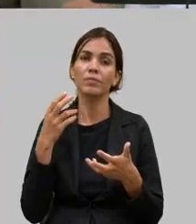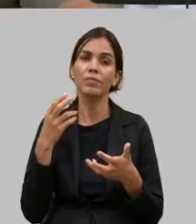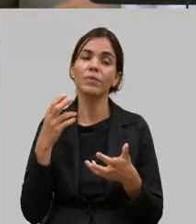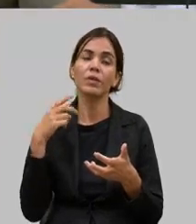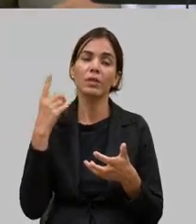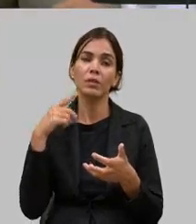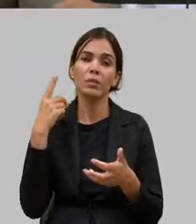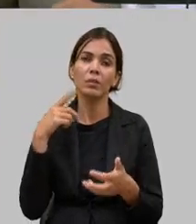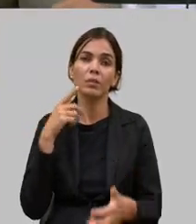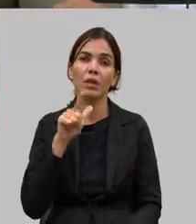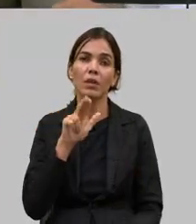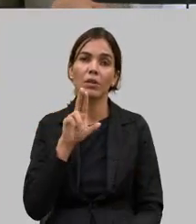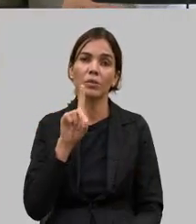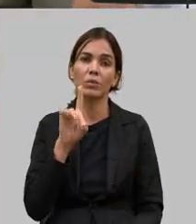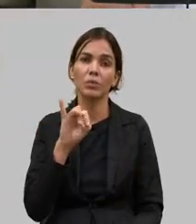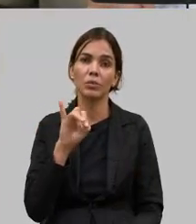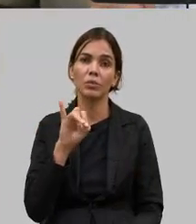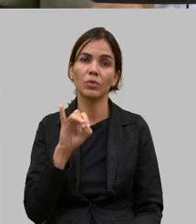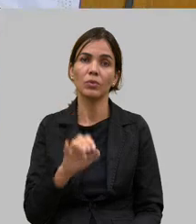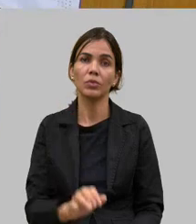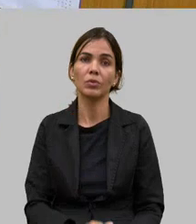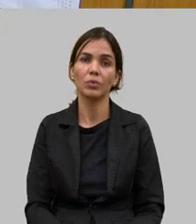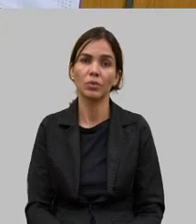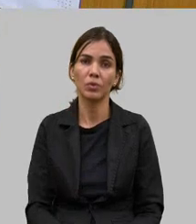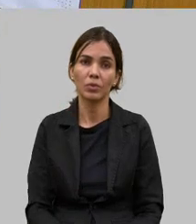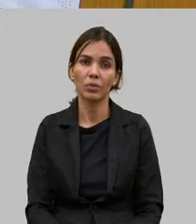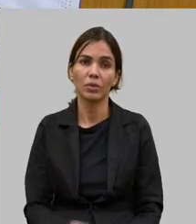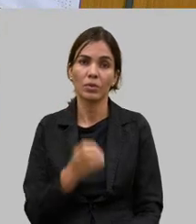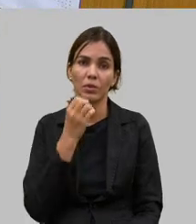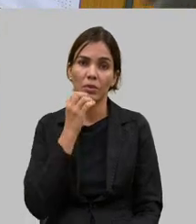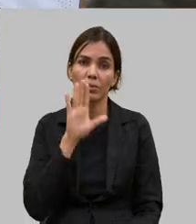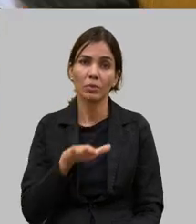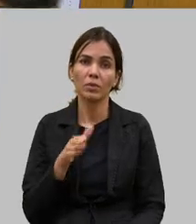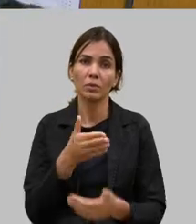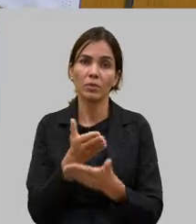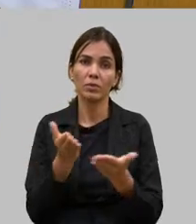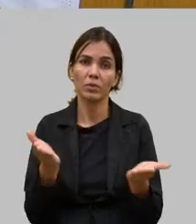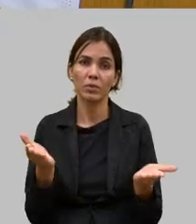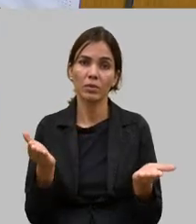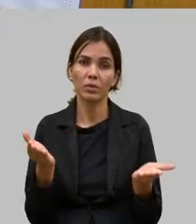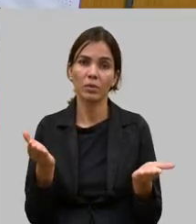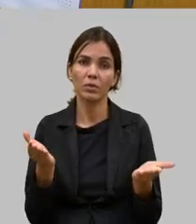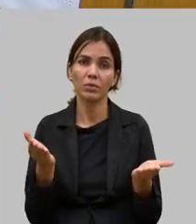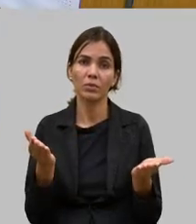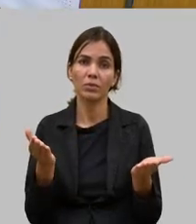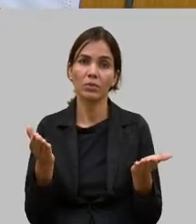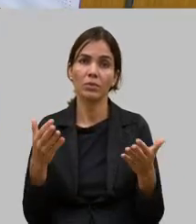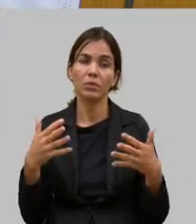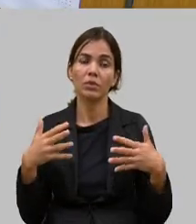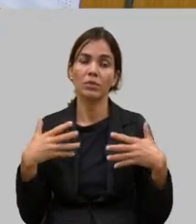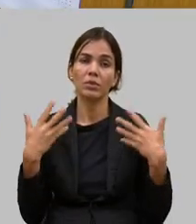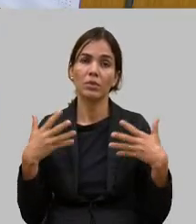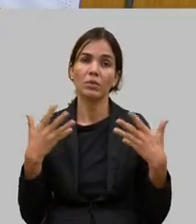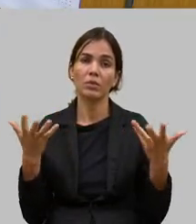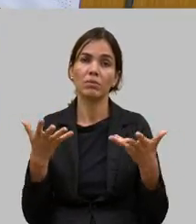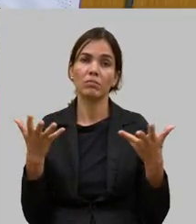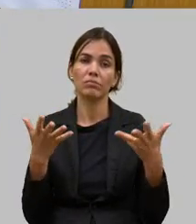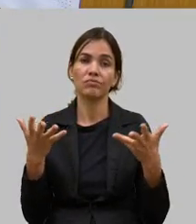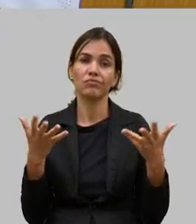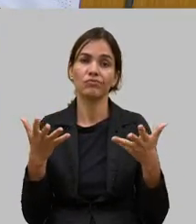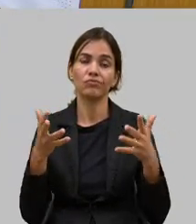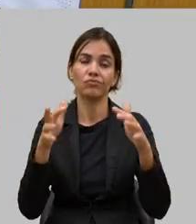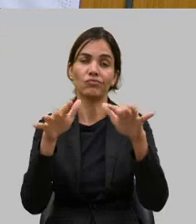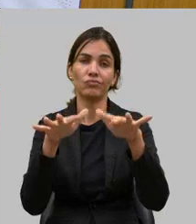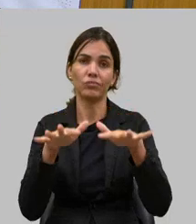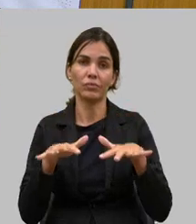Lúdia Falcão boa tarde a todos uma alegria ver a casa cheia muito obrigada pela